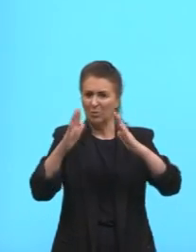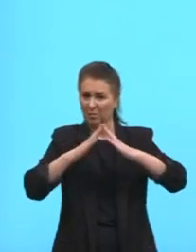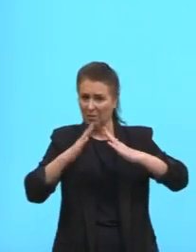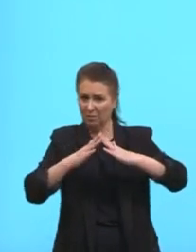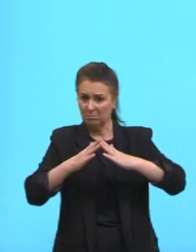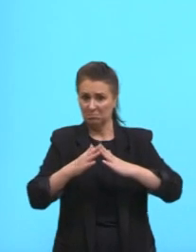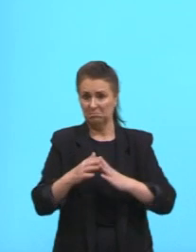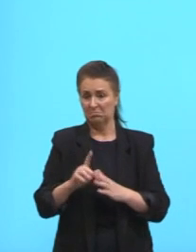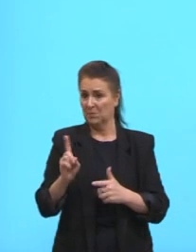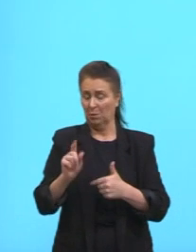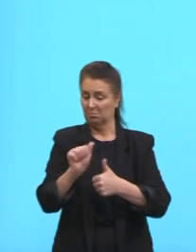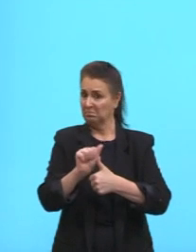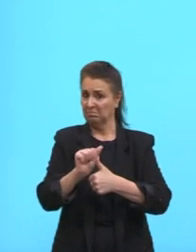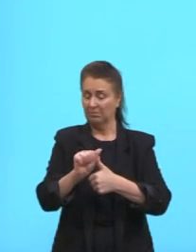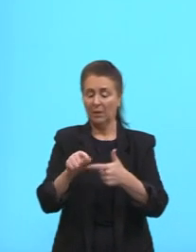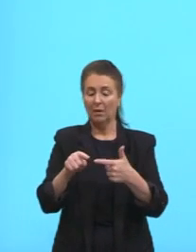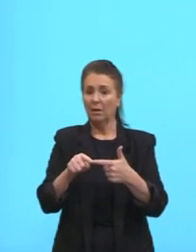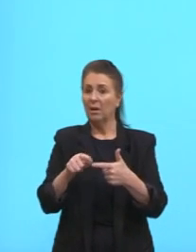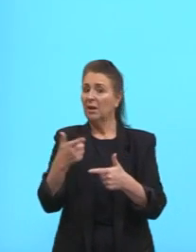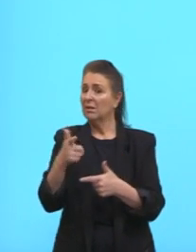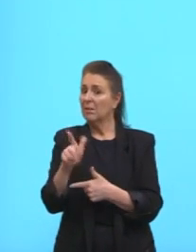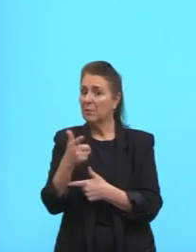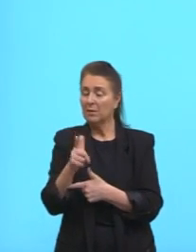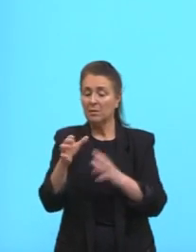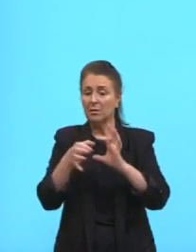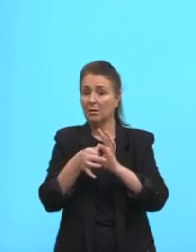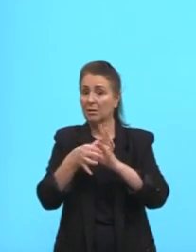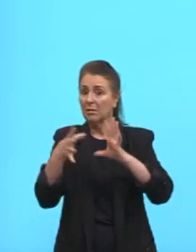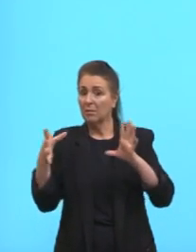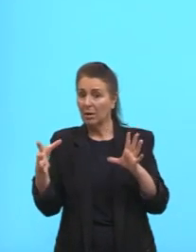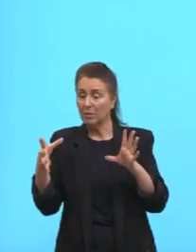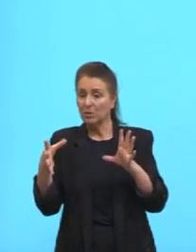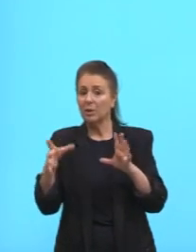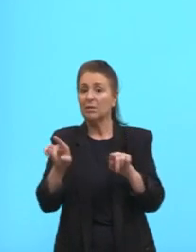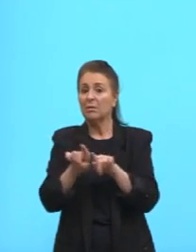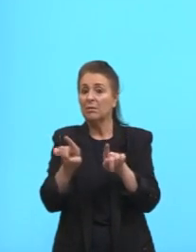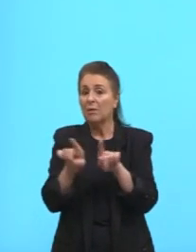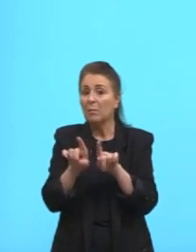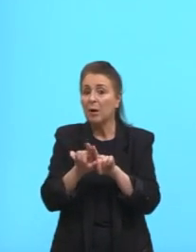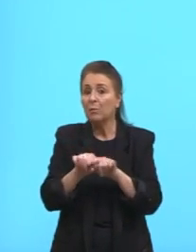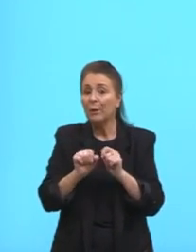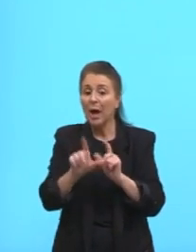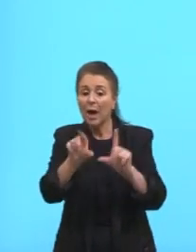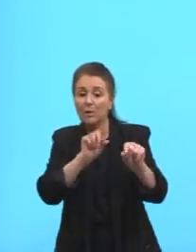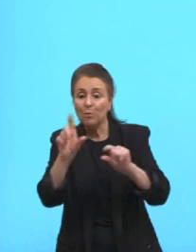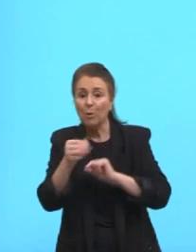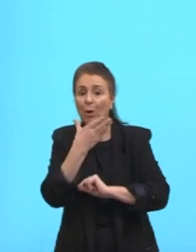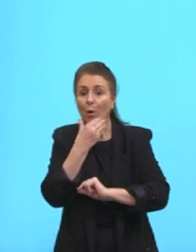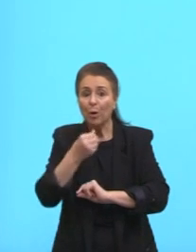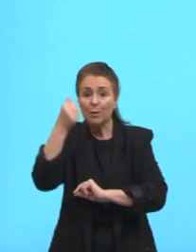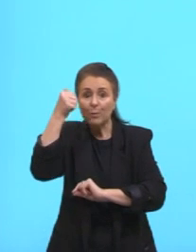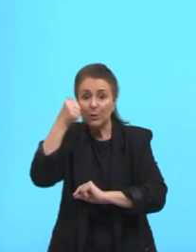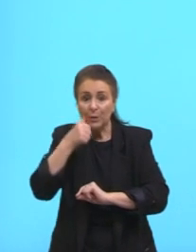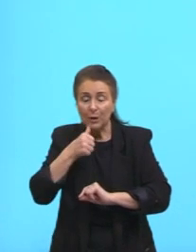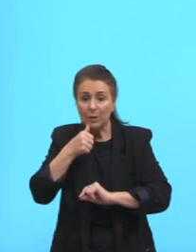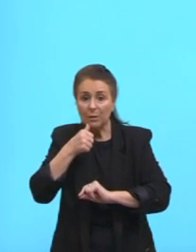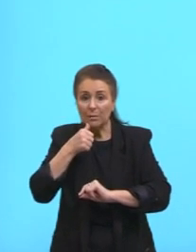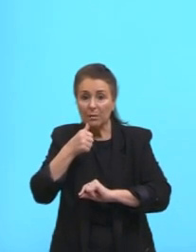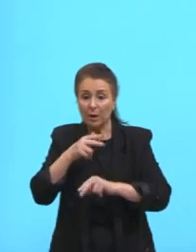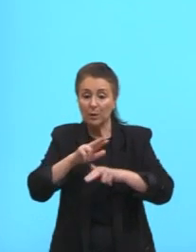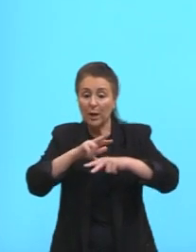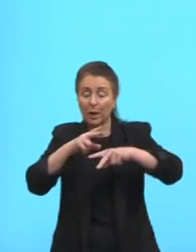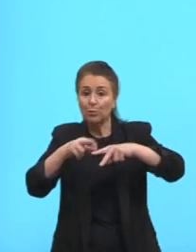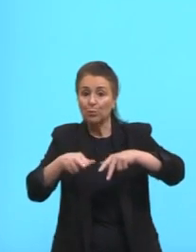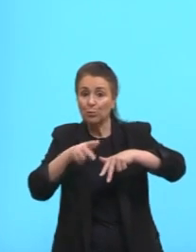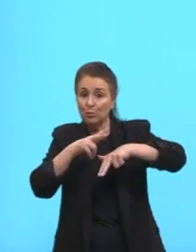isso. Também não tem a ver com a liberdade de orientação sexual, que vai ser uma questão que vai vir um pouco ali com a